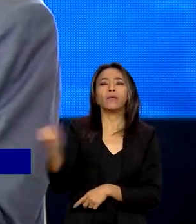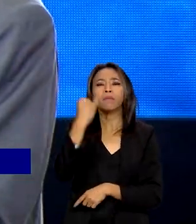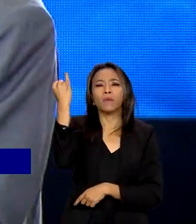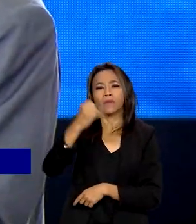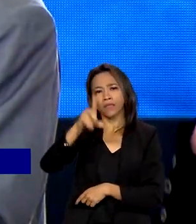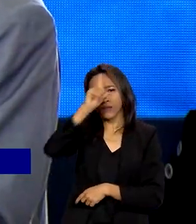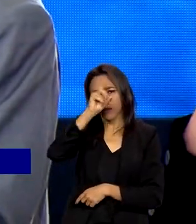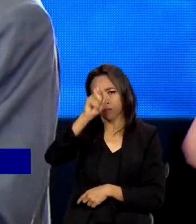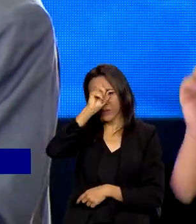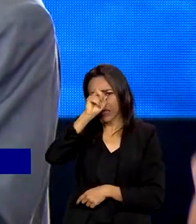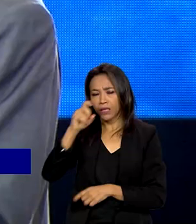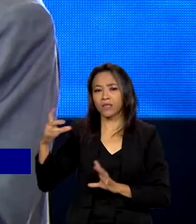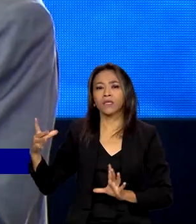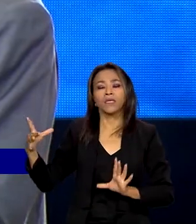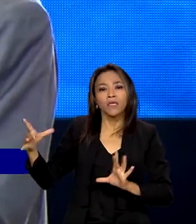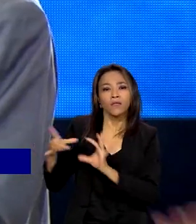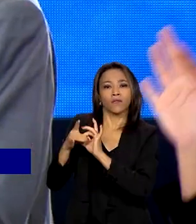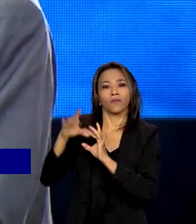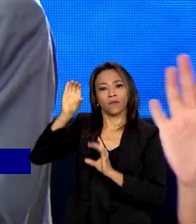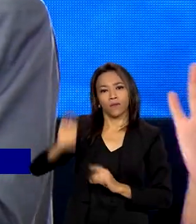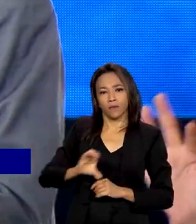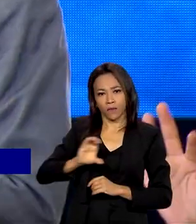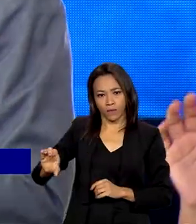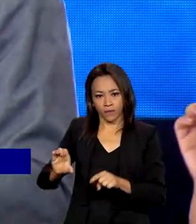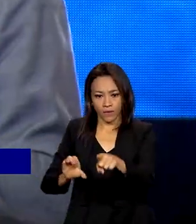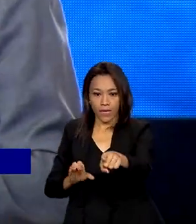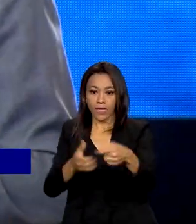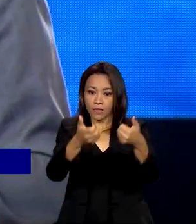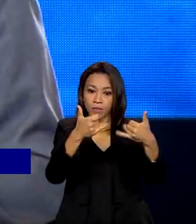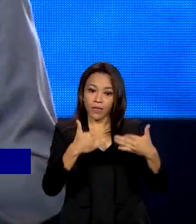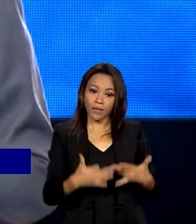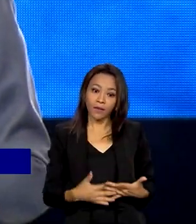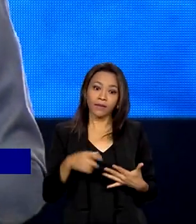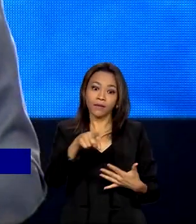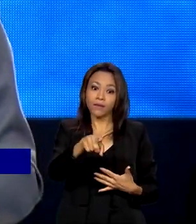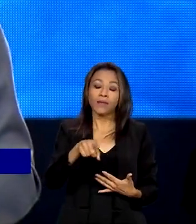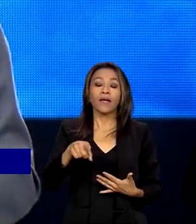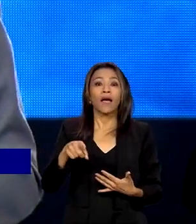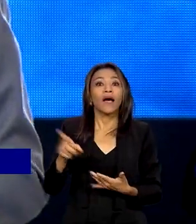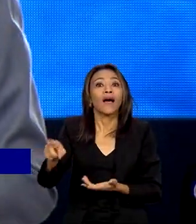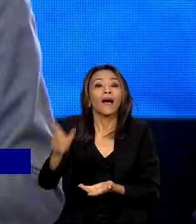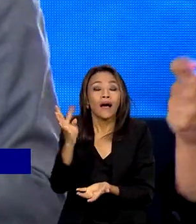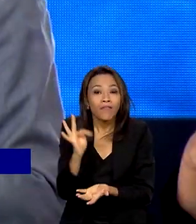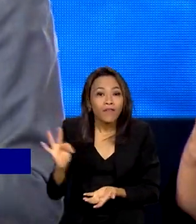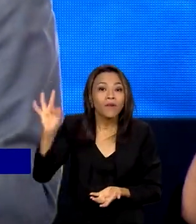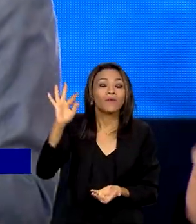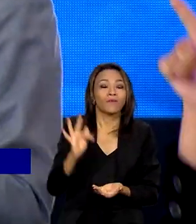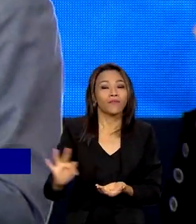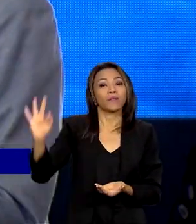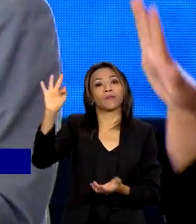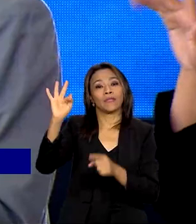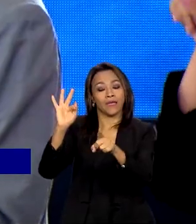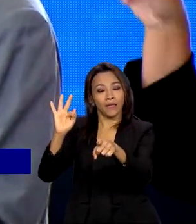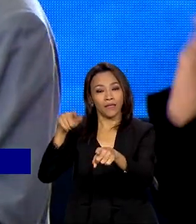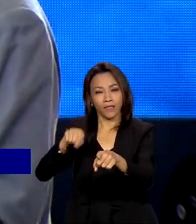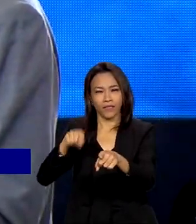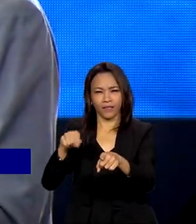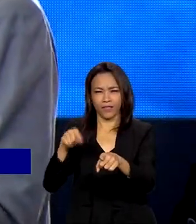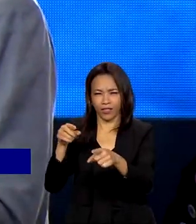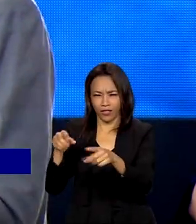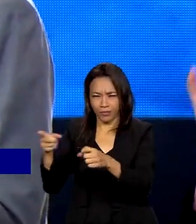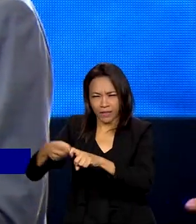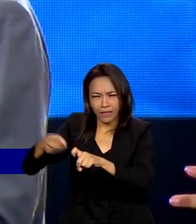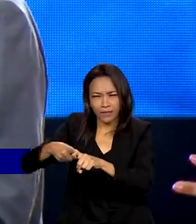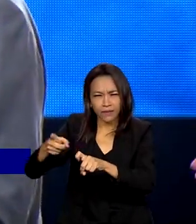faculdades de medicina e de enfermagem nasceram com as Santas Casas. Salvador, Rio de Janeiro, São